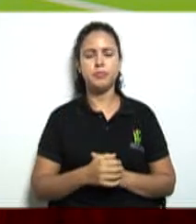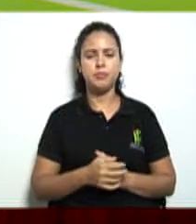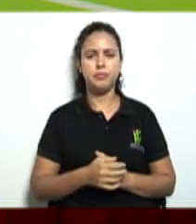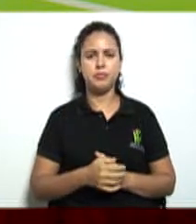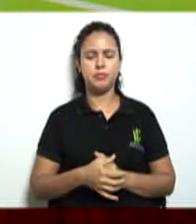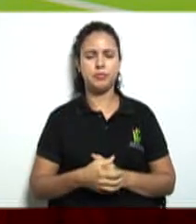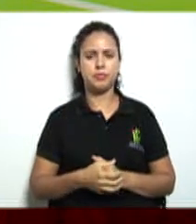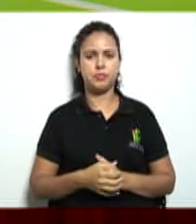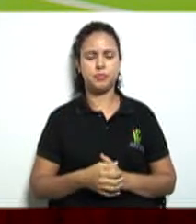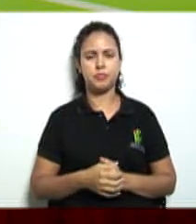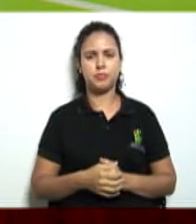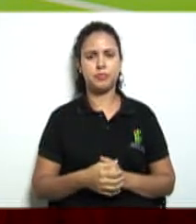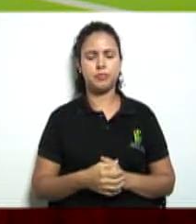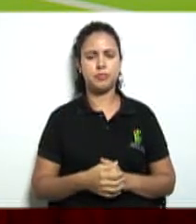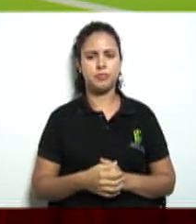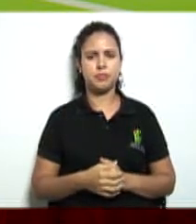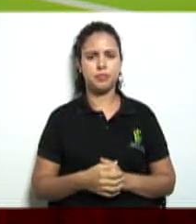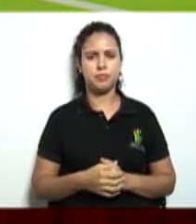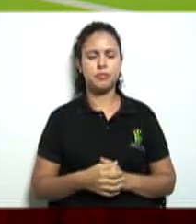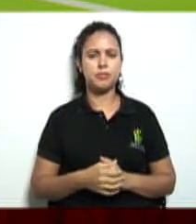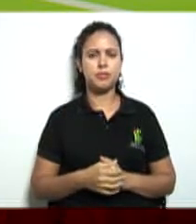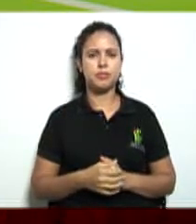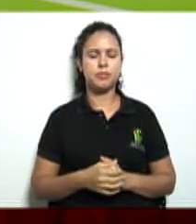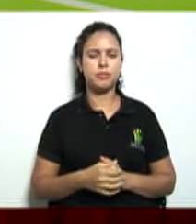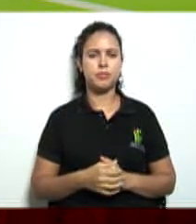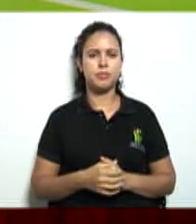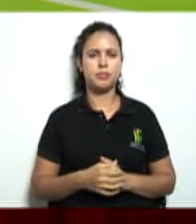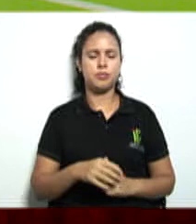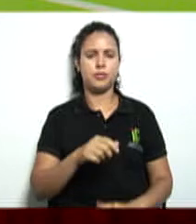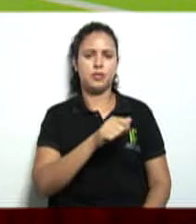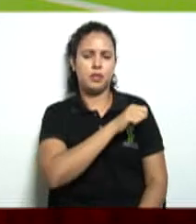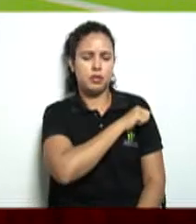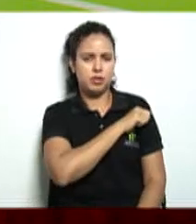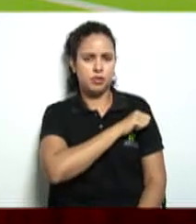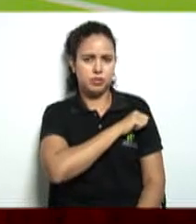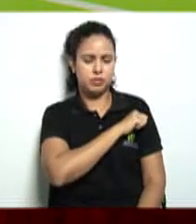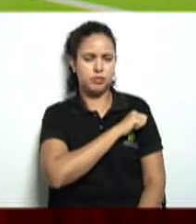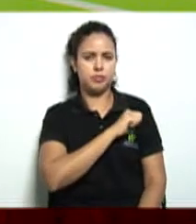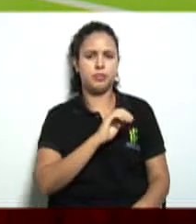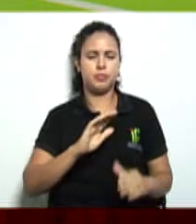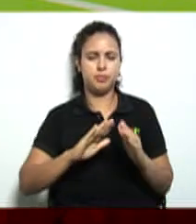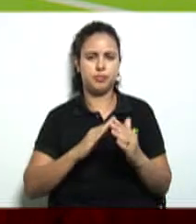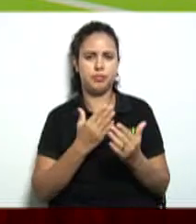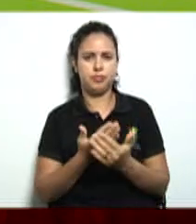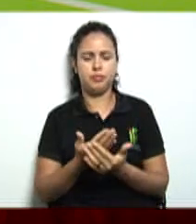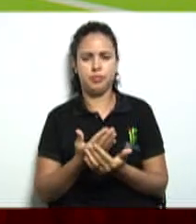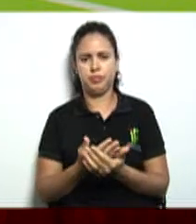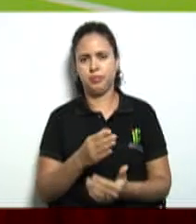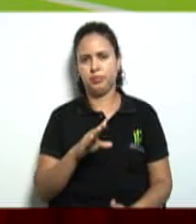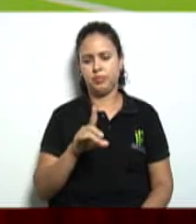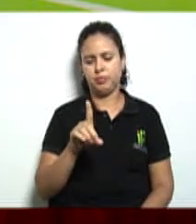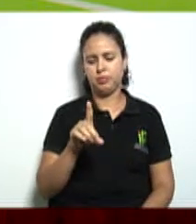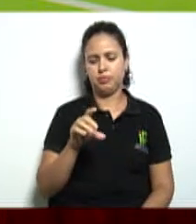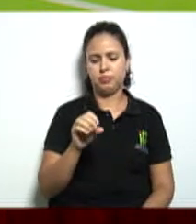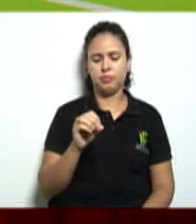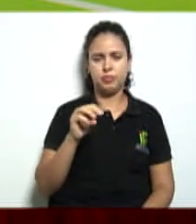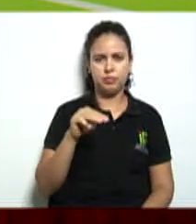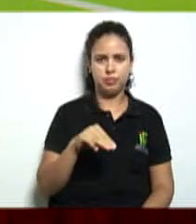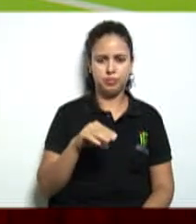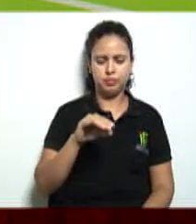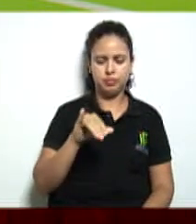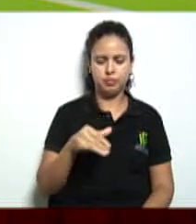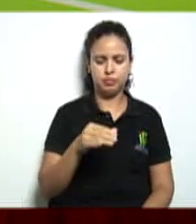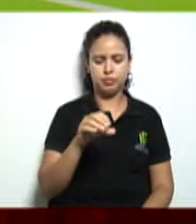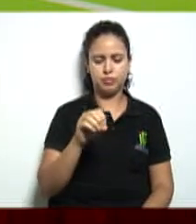olha só também aqui super ligados com a gente os alunos da escola Dom João Paulo Vila Bosco professora de